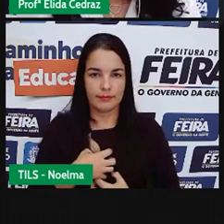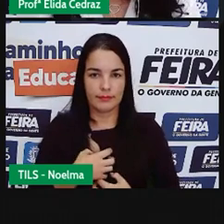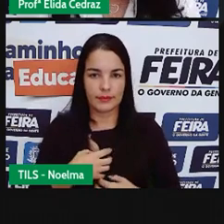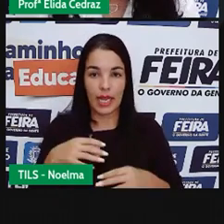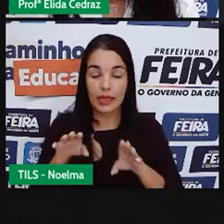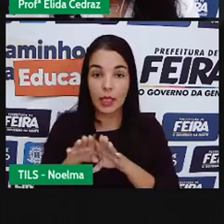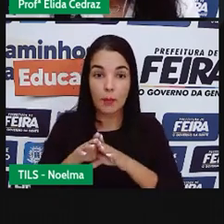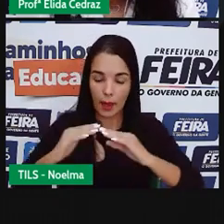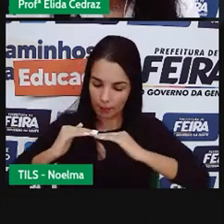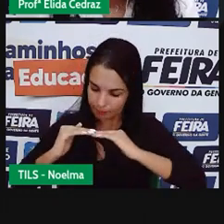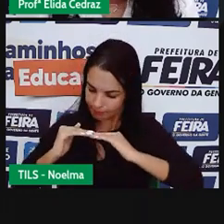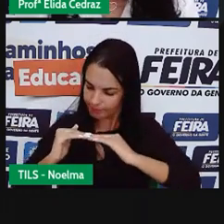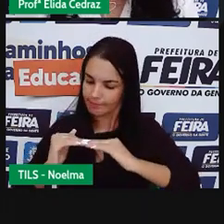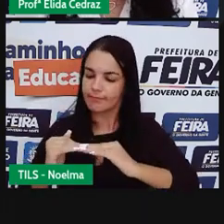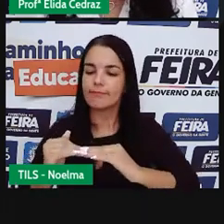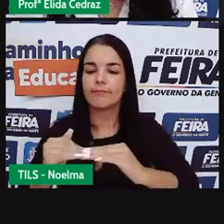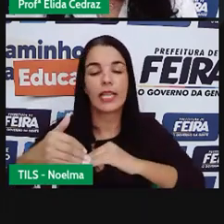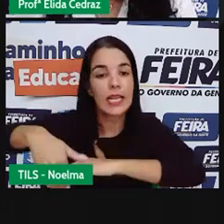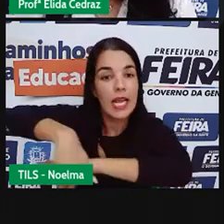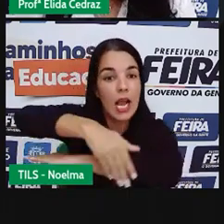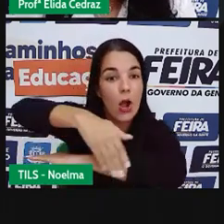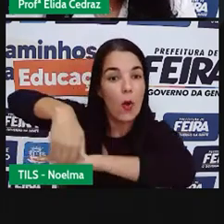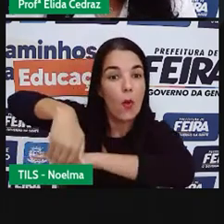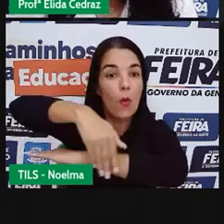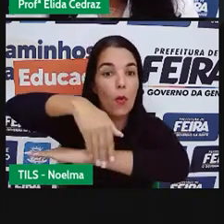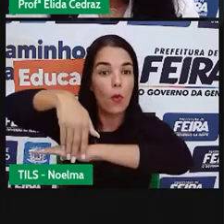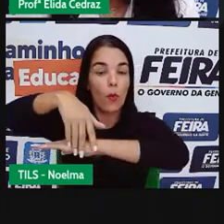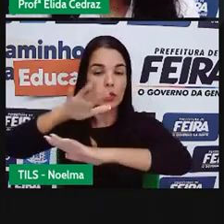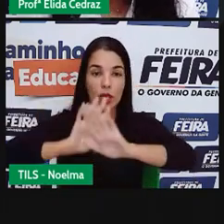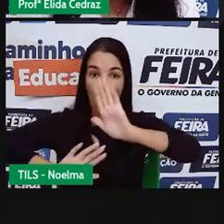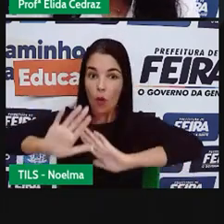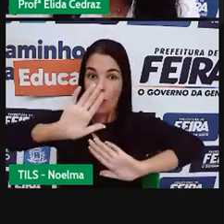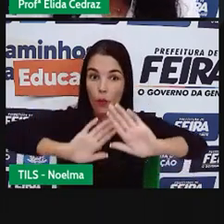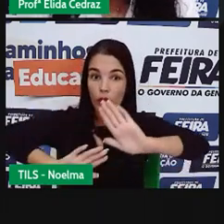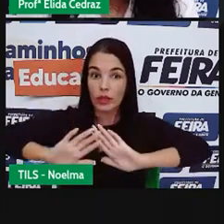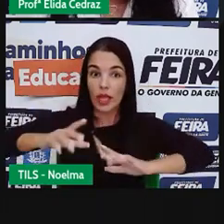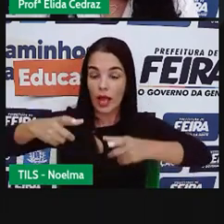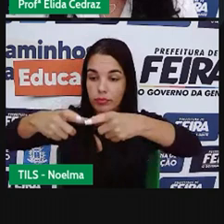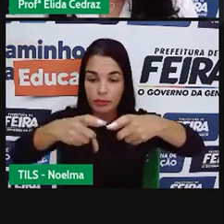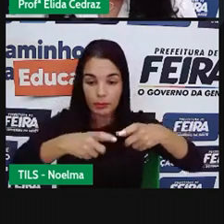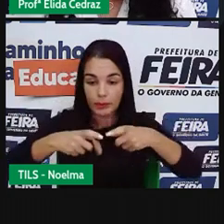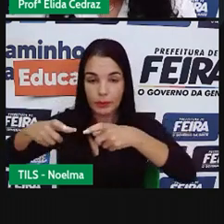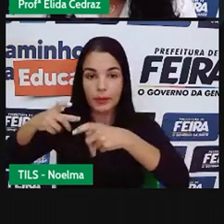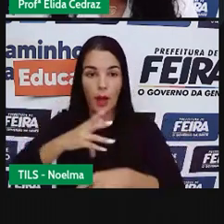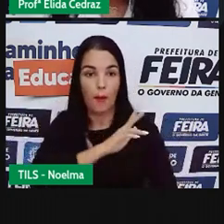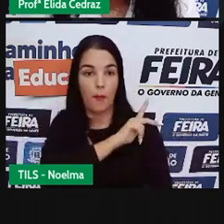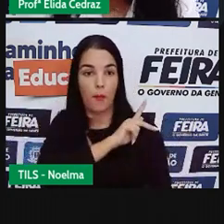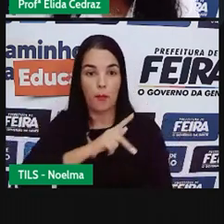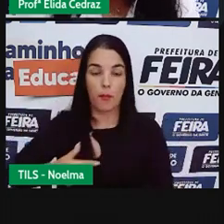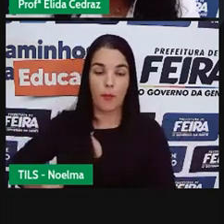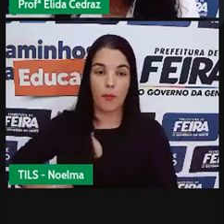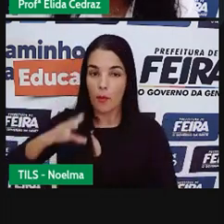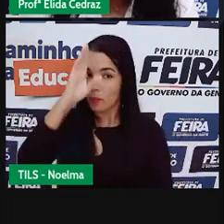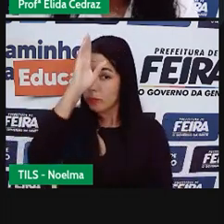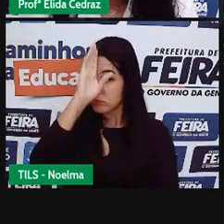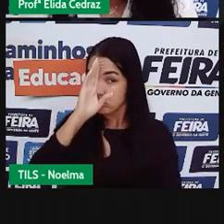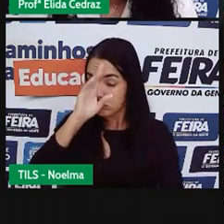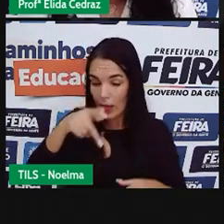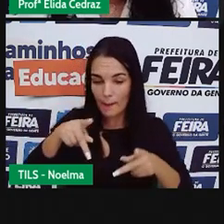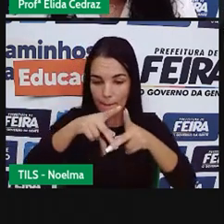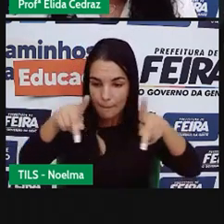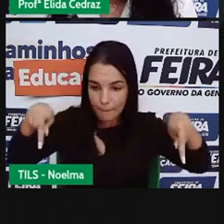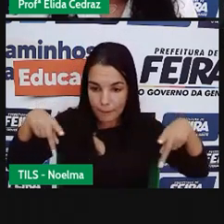Pavimentar ruas, preservar e construir espaços públicos, como praças e parques.